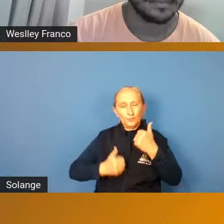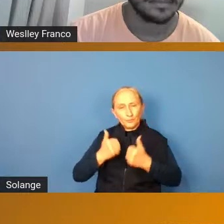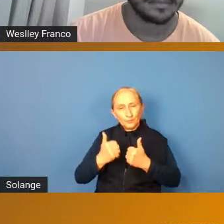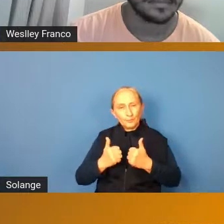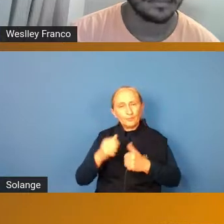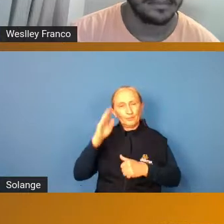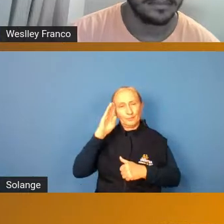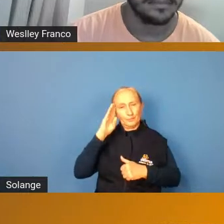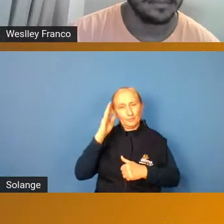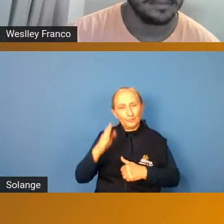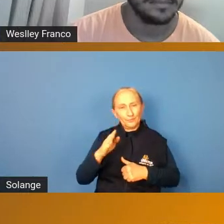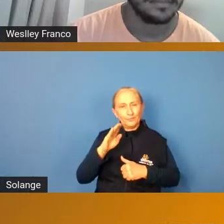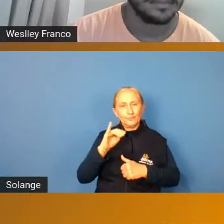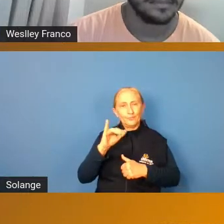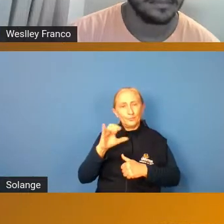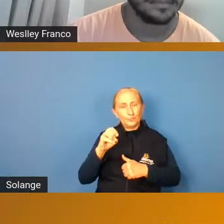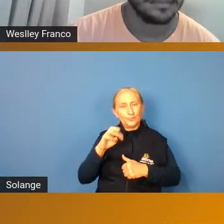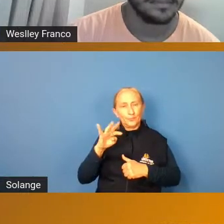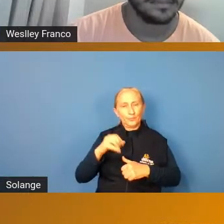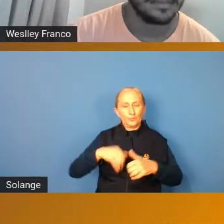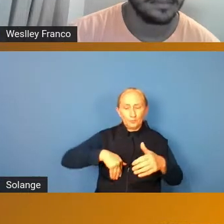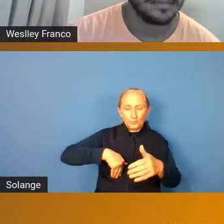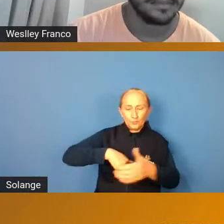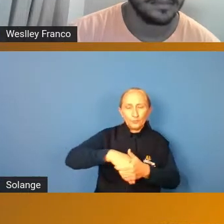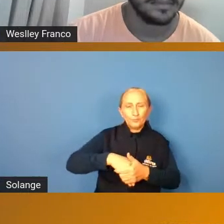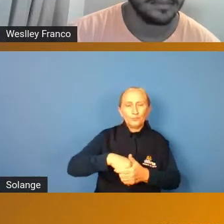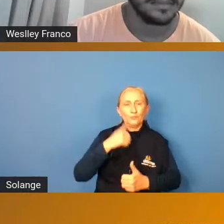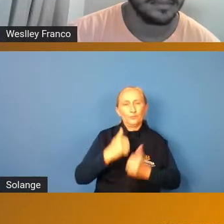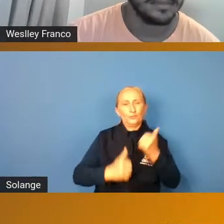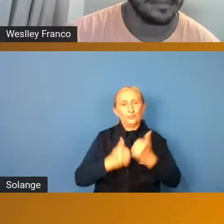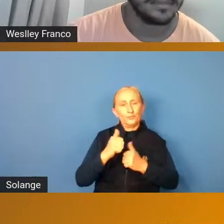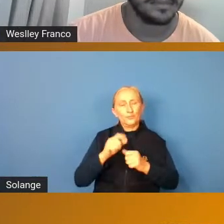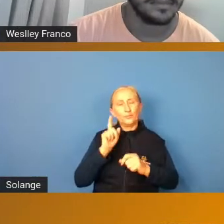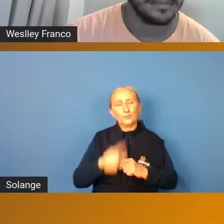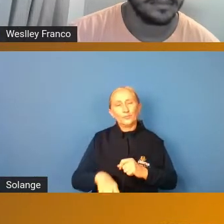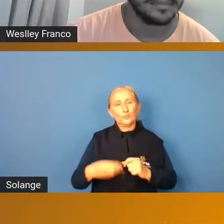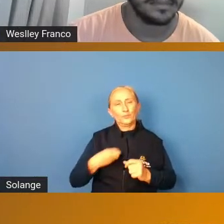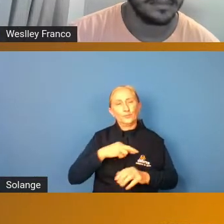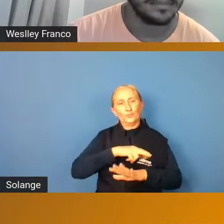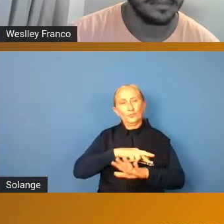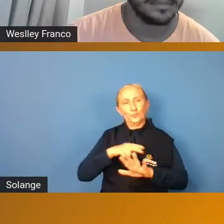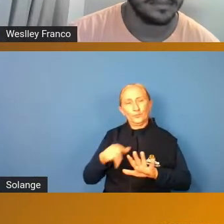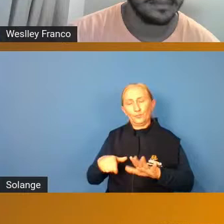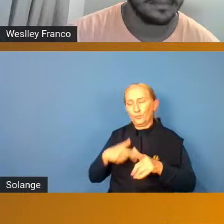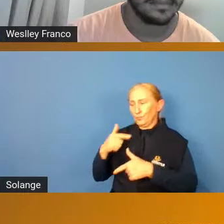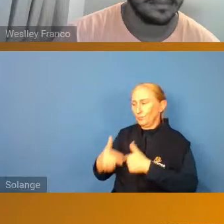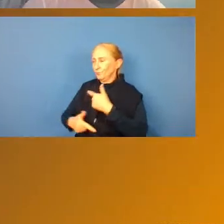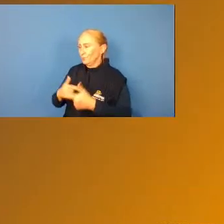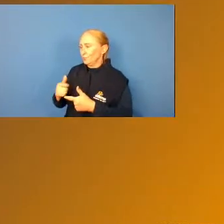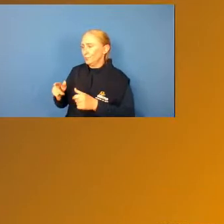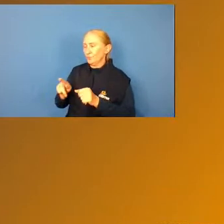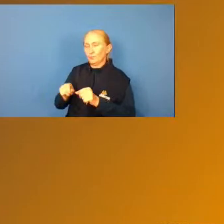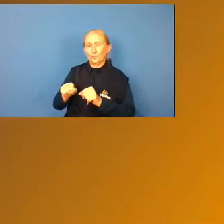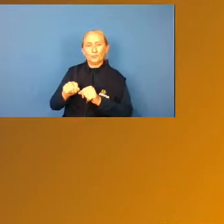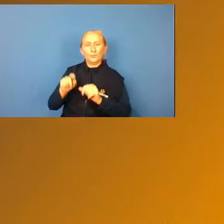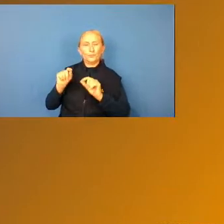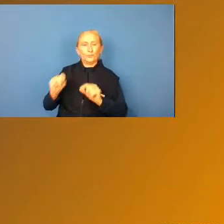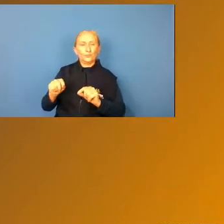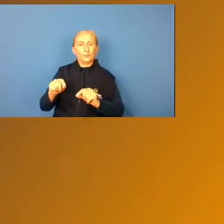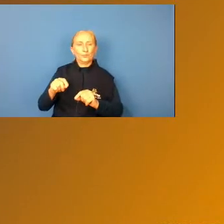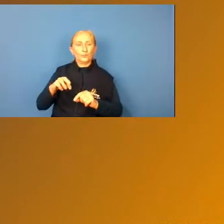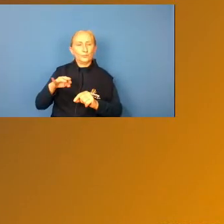principalmente a biomecânica do chute no futebol então existem muitos trabalhos que falam sobre a